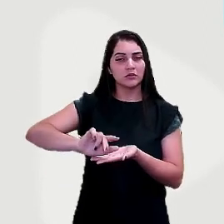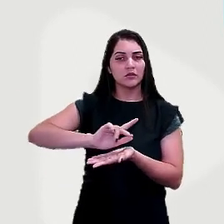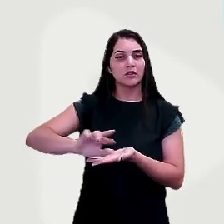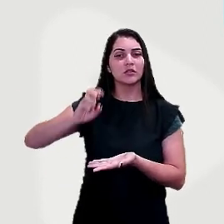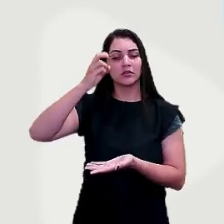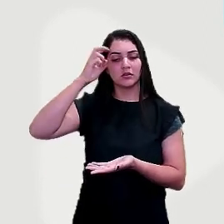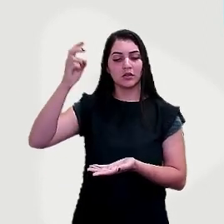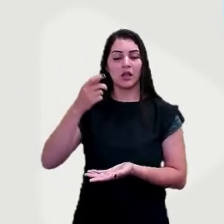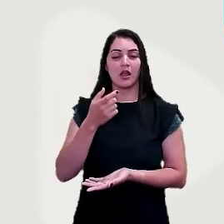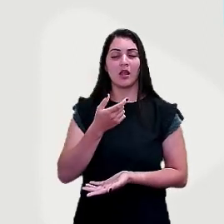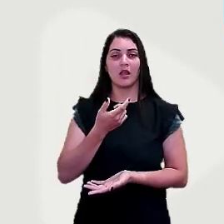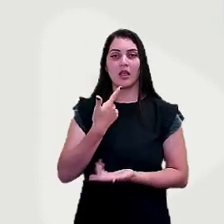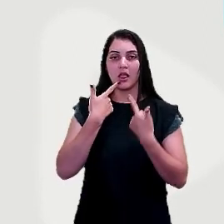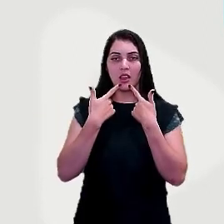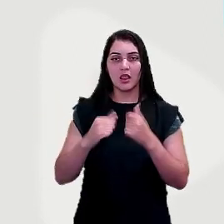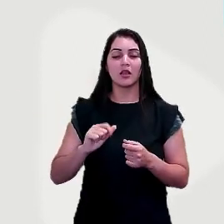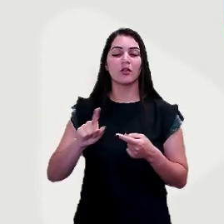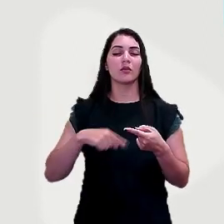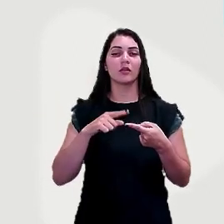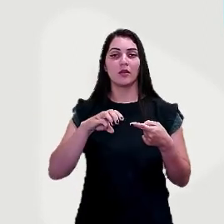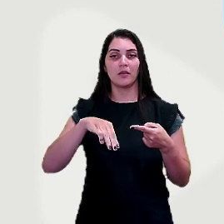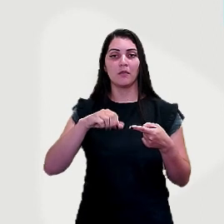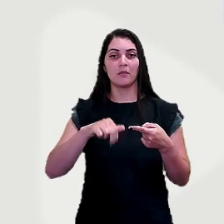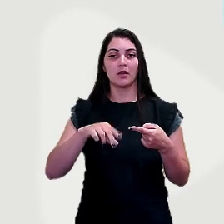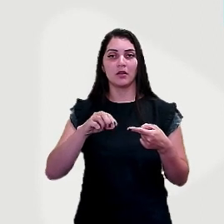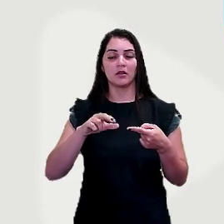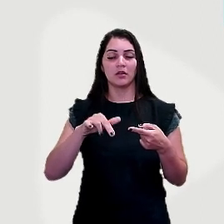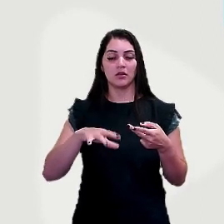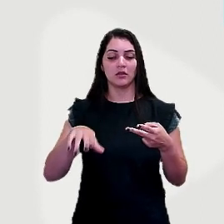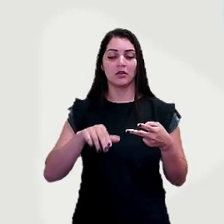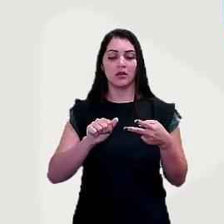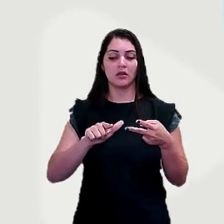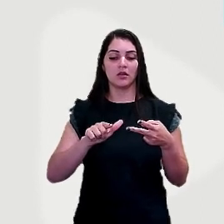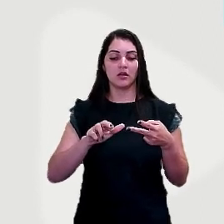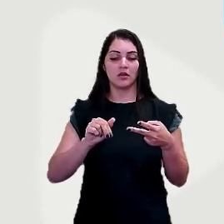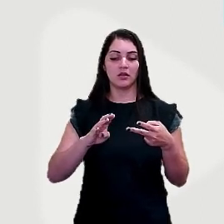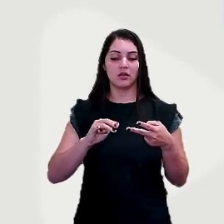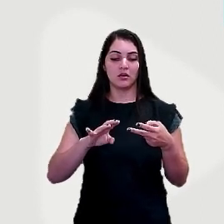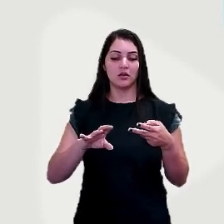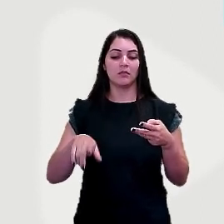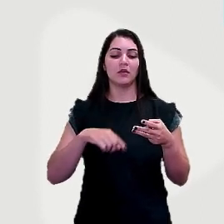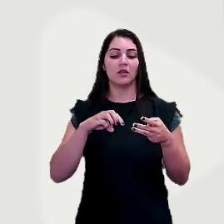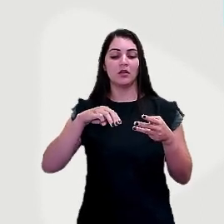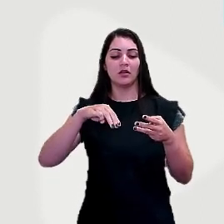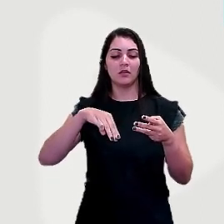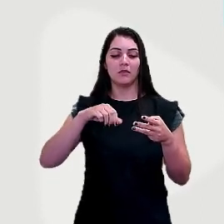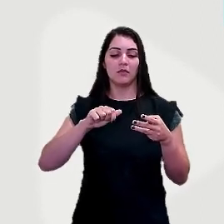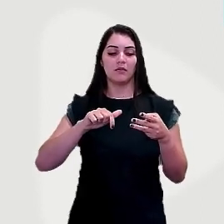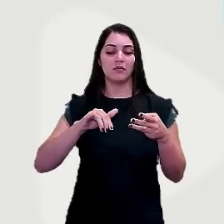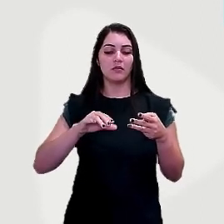As línguas mais faladas no continente são o mandarim, o árabe e o malaio e o indonésio. Mas devido à grande diversidade